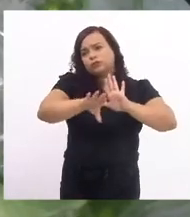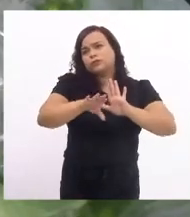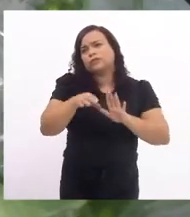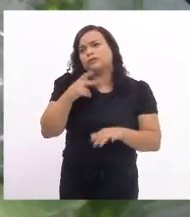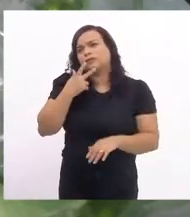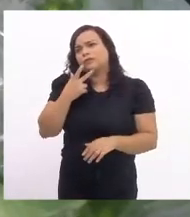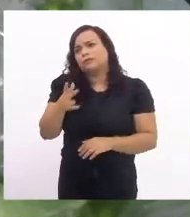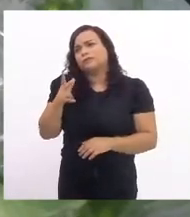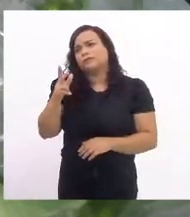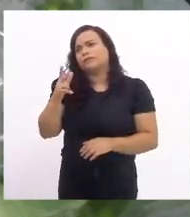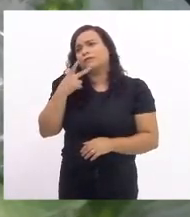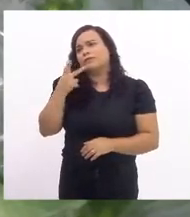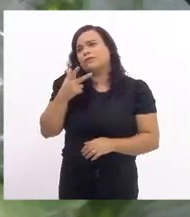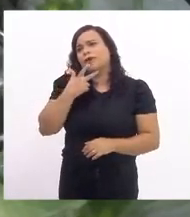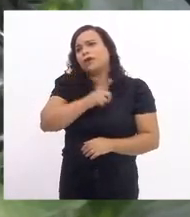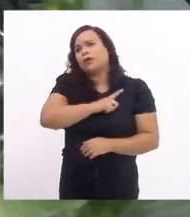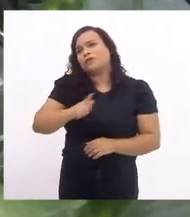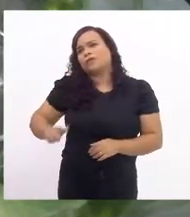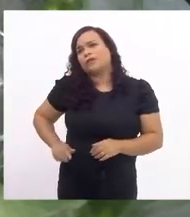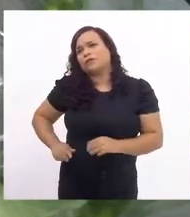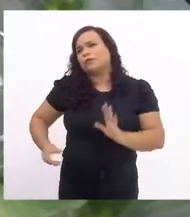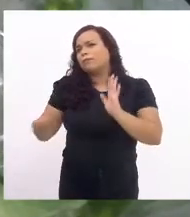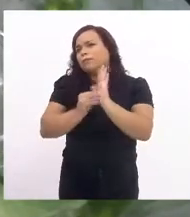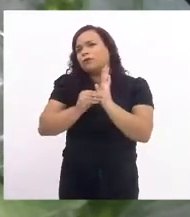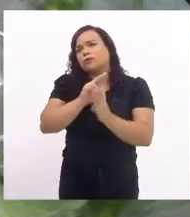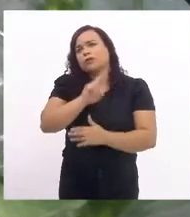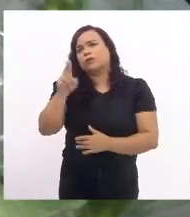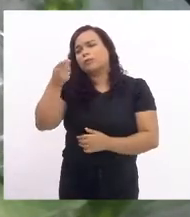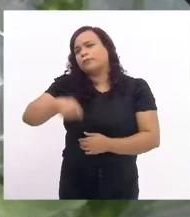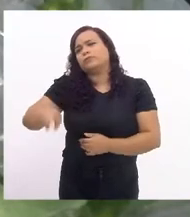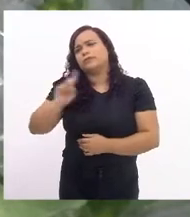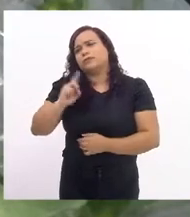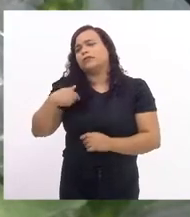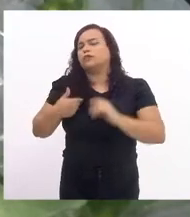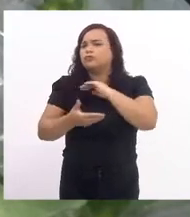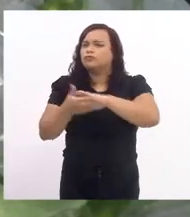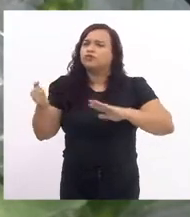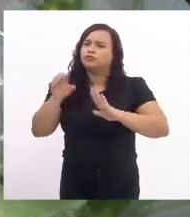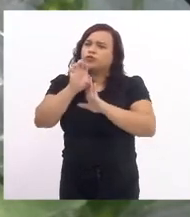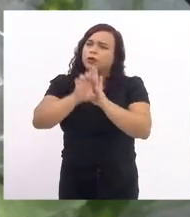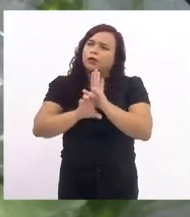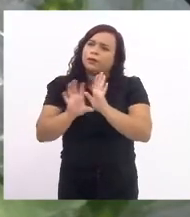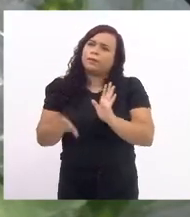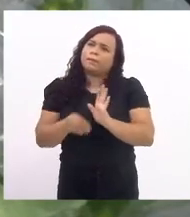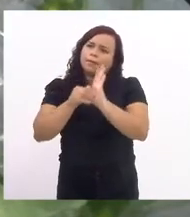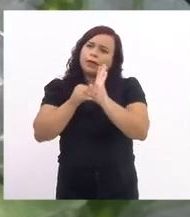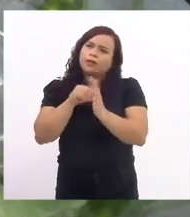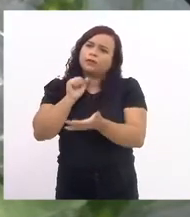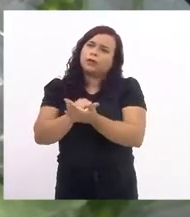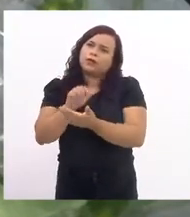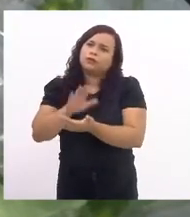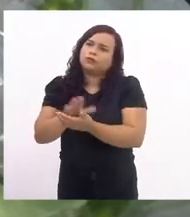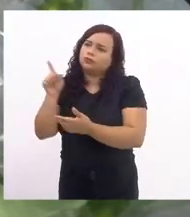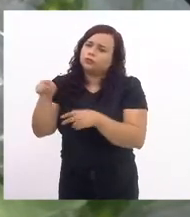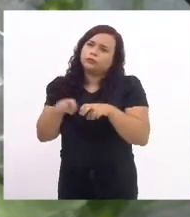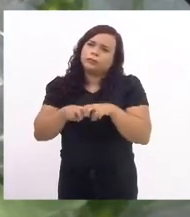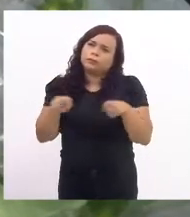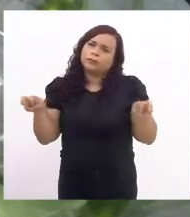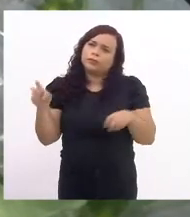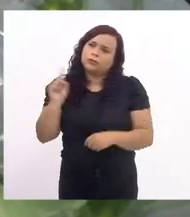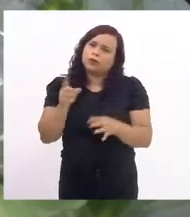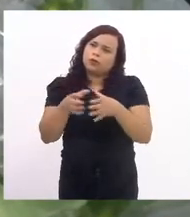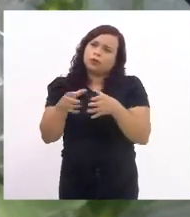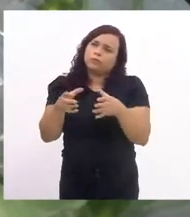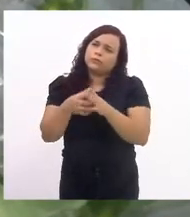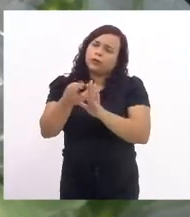fala o governador, não precisa botar nome, então eu estou retirando a emenda só para registrar para a mesa, para a mesa, na comissão de